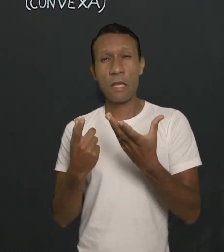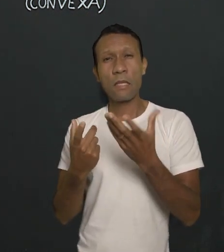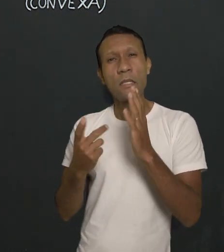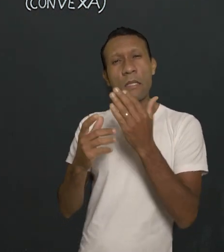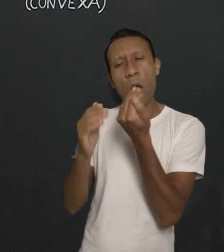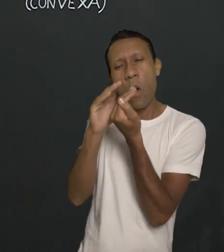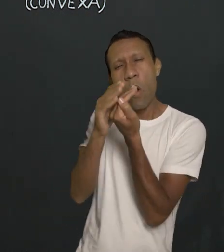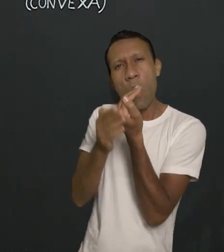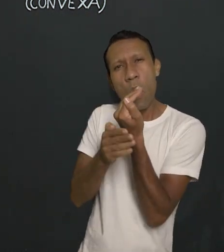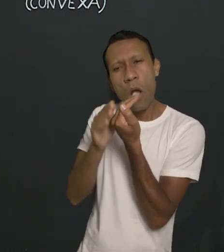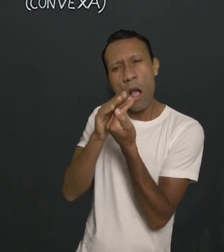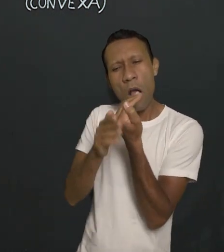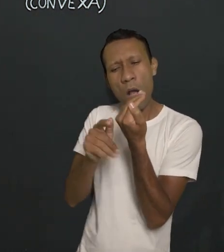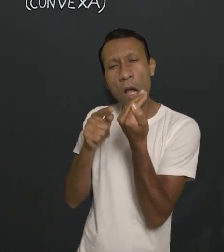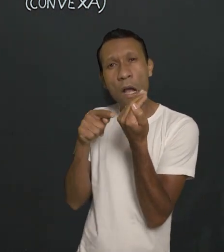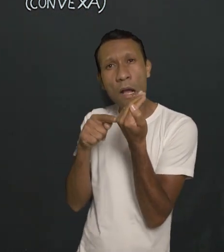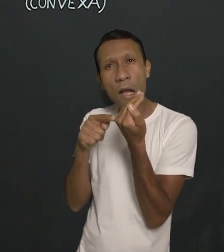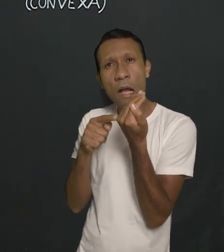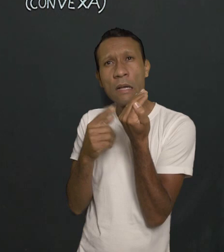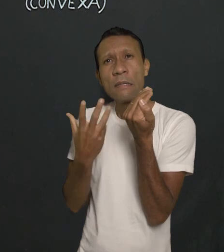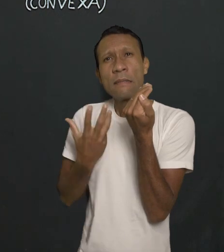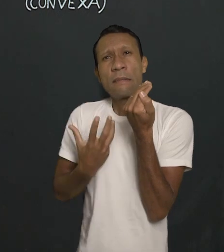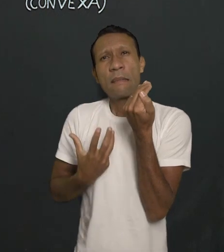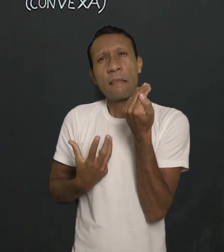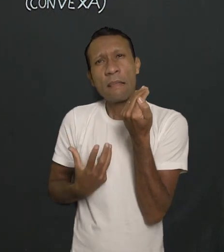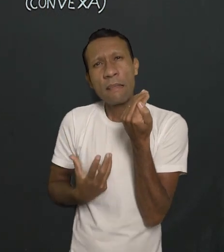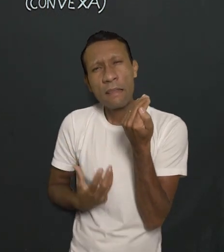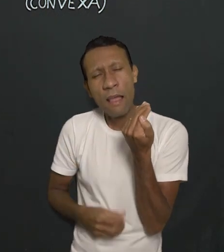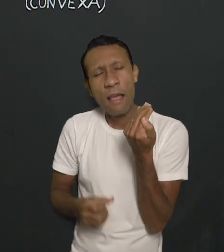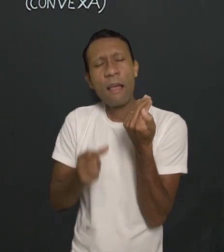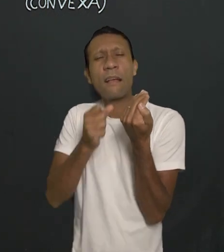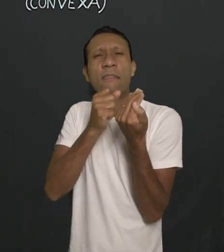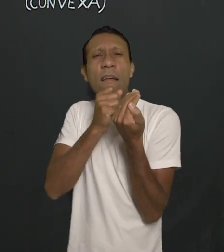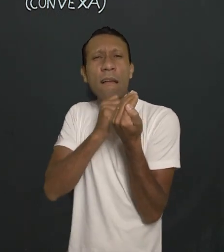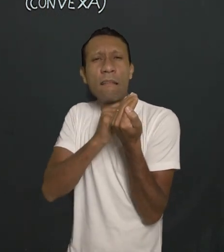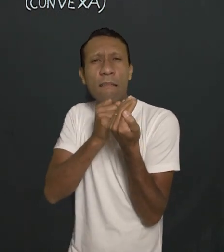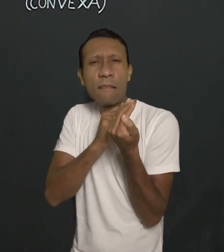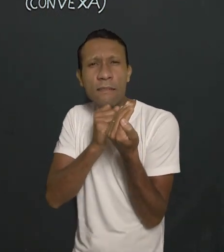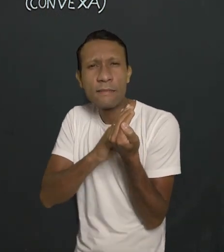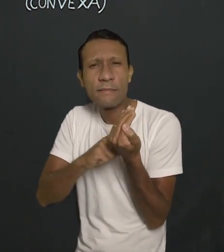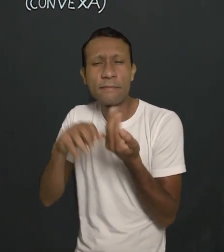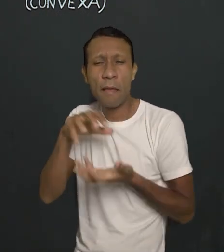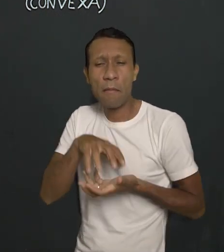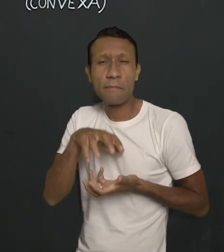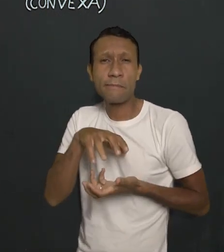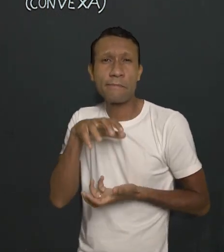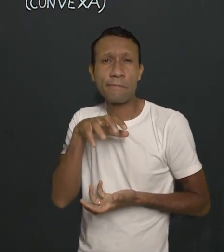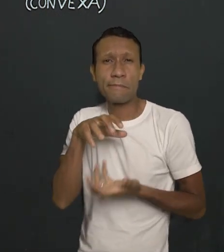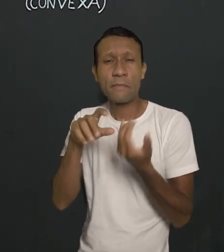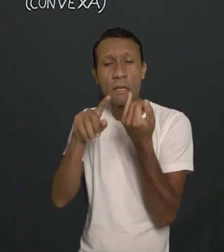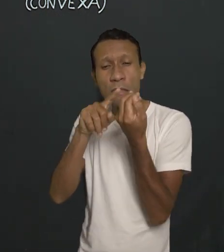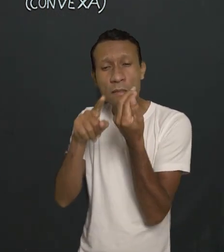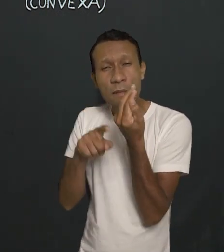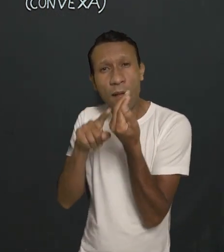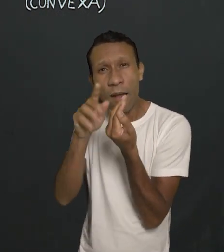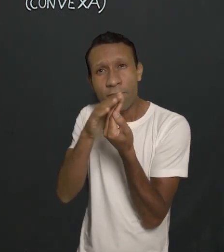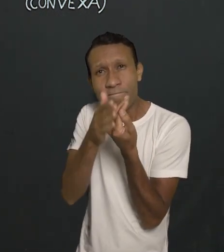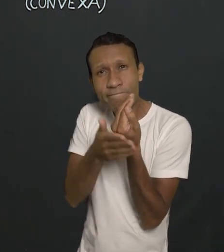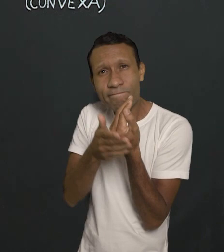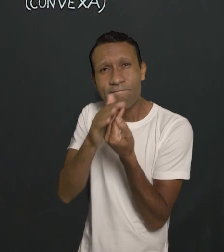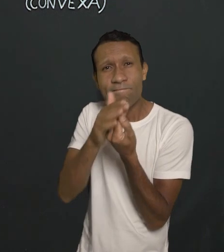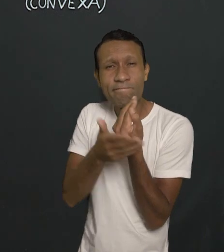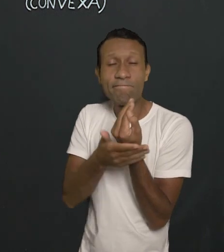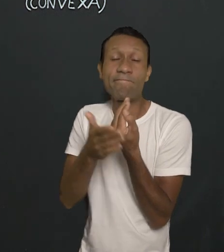segurando o nosso cristalino, que é quem dá o foco à imagem. Então, você imagina que com a idade, a tonicidade desse músculo pode já não estar